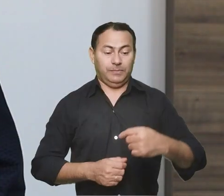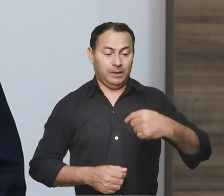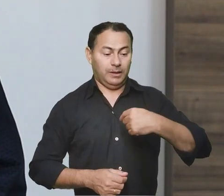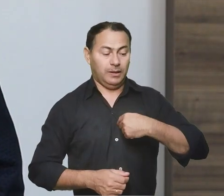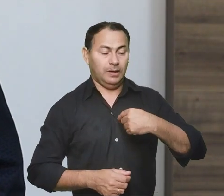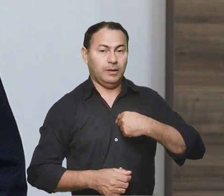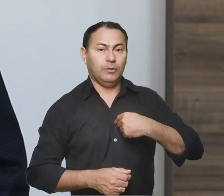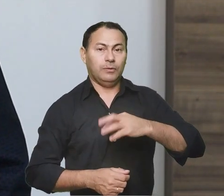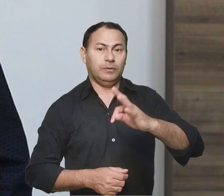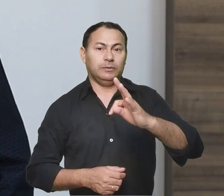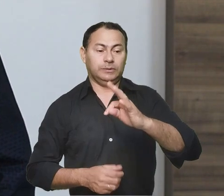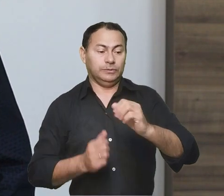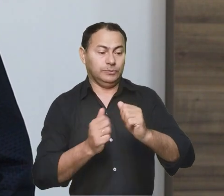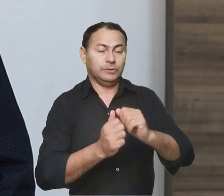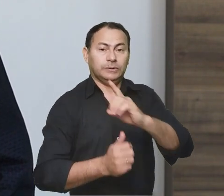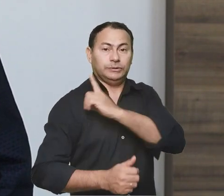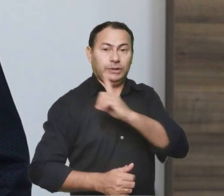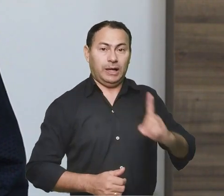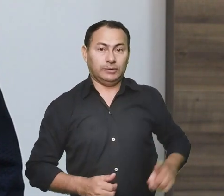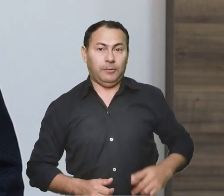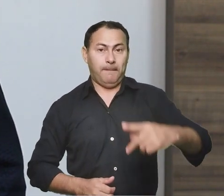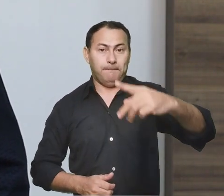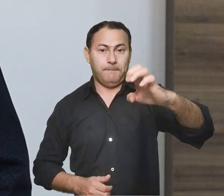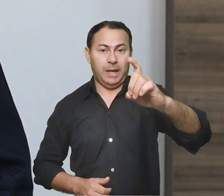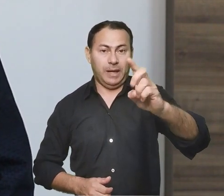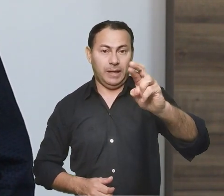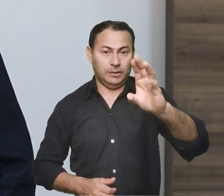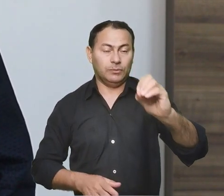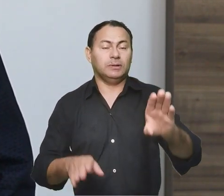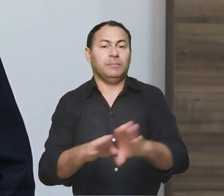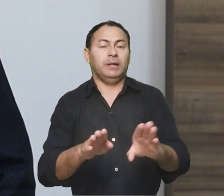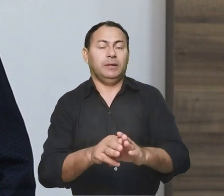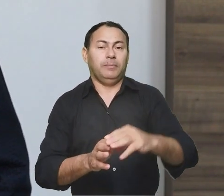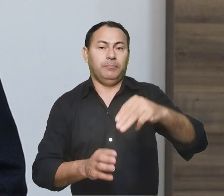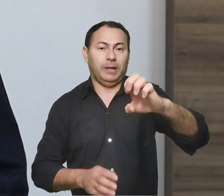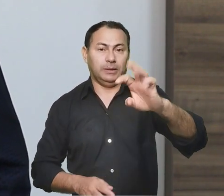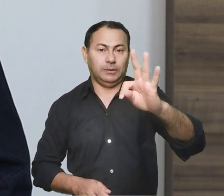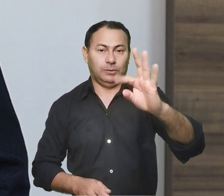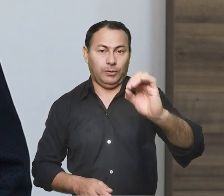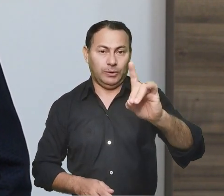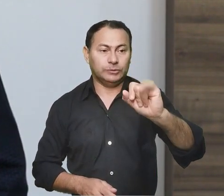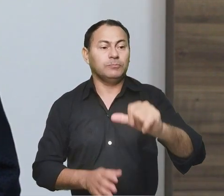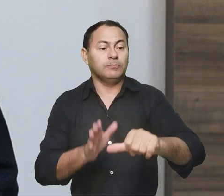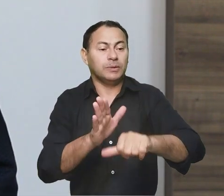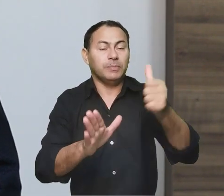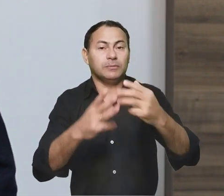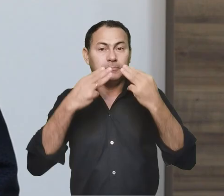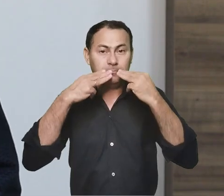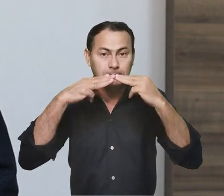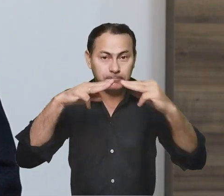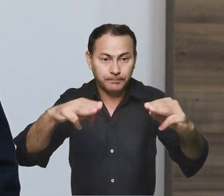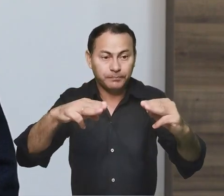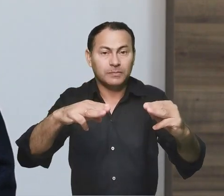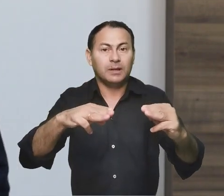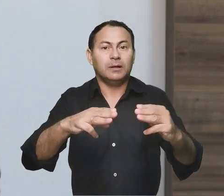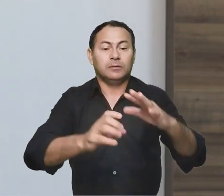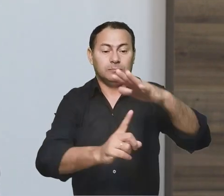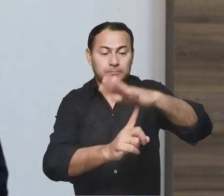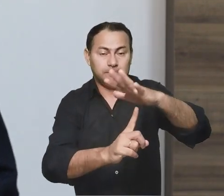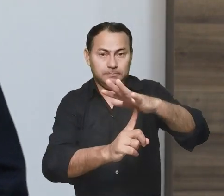Eu, o Diácono Pedro e o Diácono Metódio tivemos o privilégio de ser os primeiros missionários